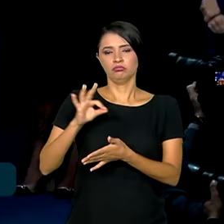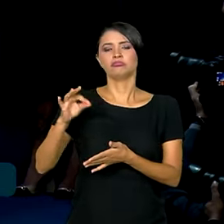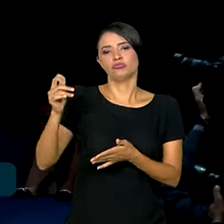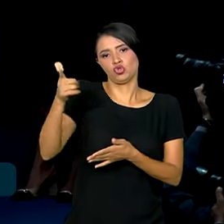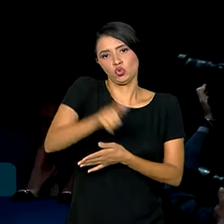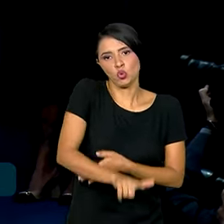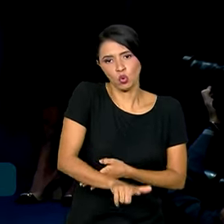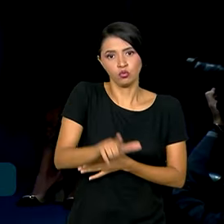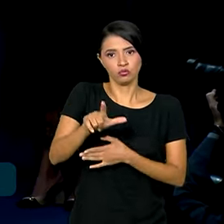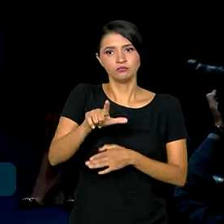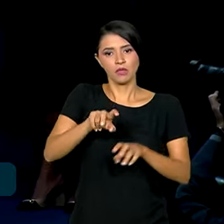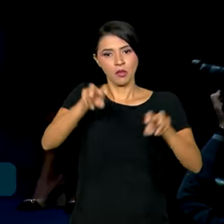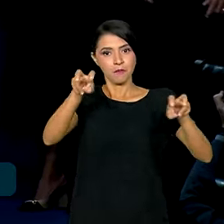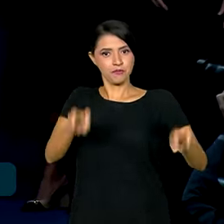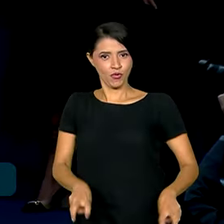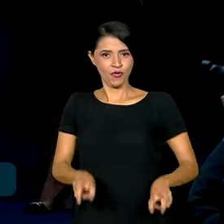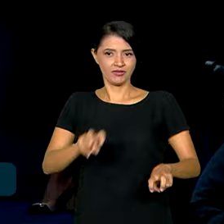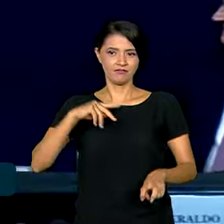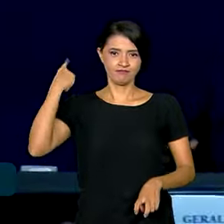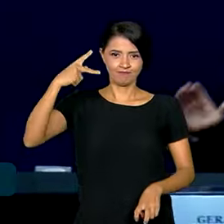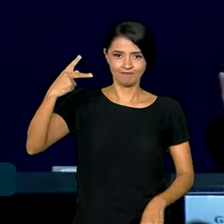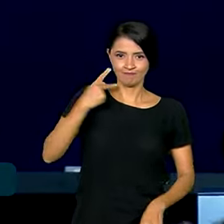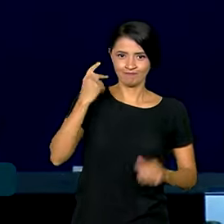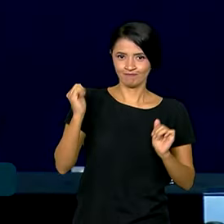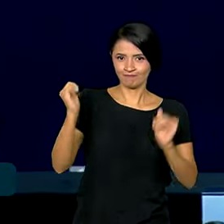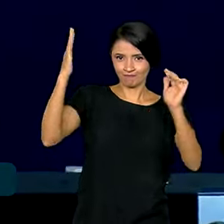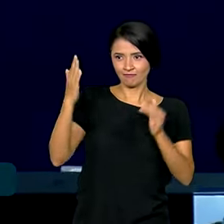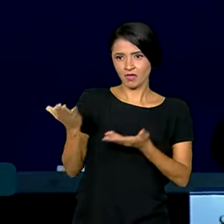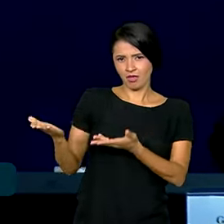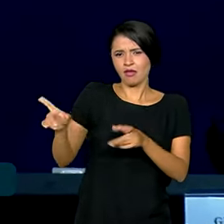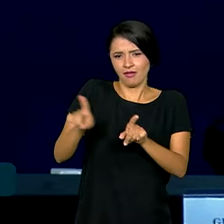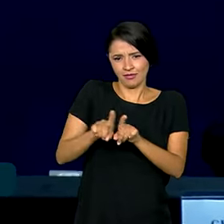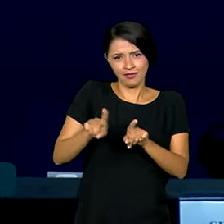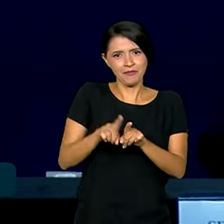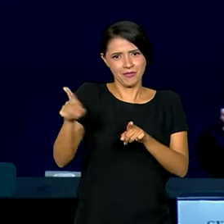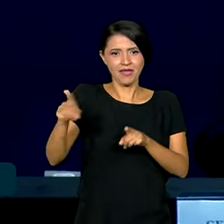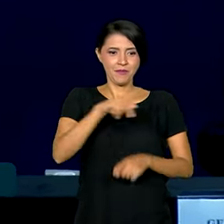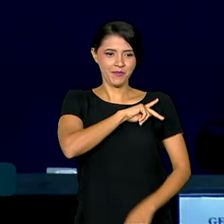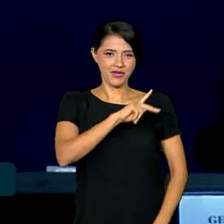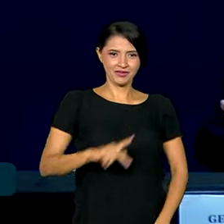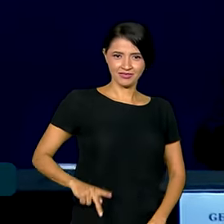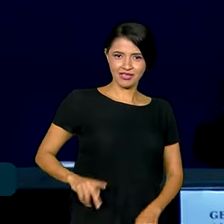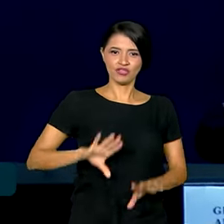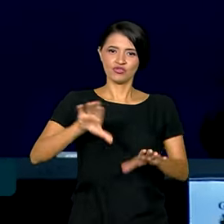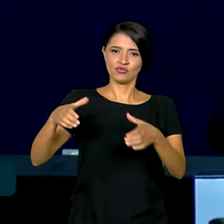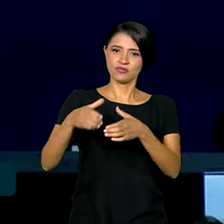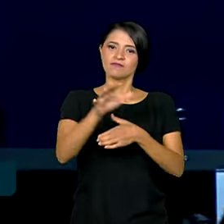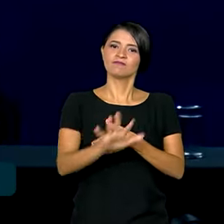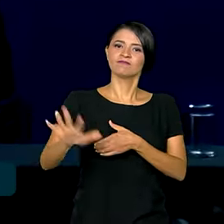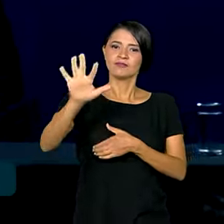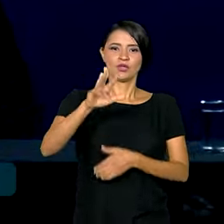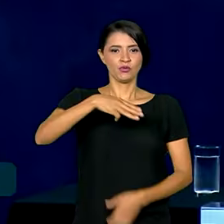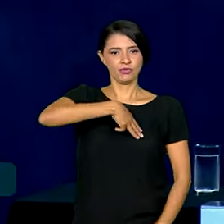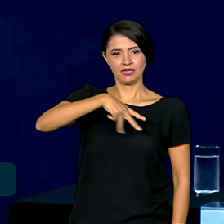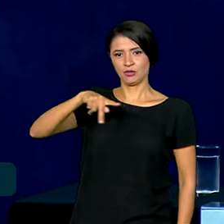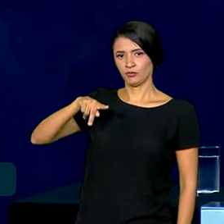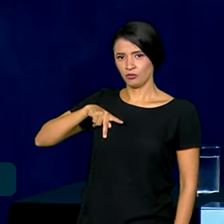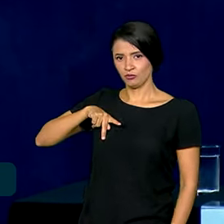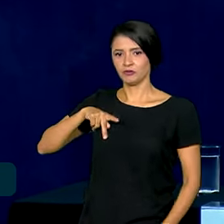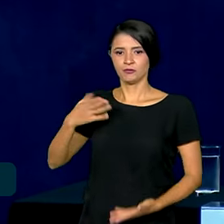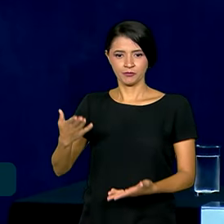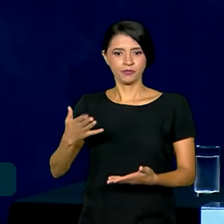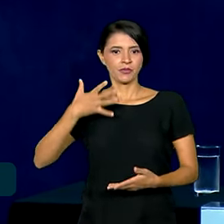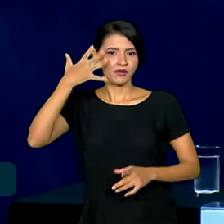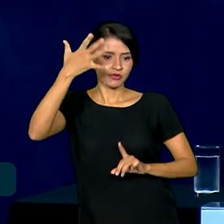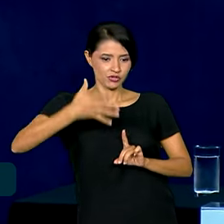Ao tomar posse como Procurador-Geral, Goné também se tornou presidente do Conselho Nacional do Ministério Público. No